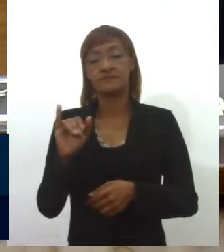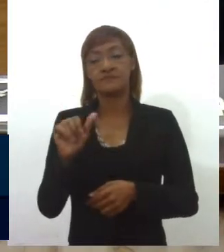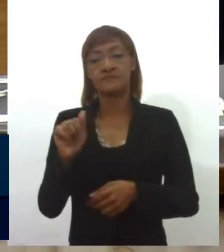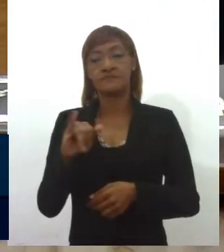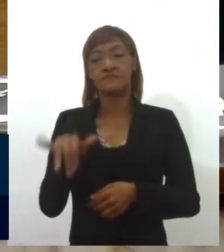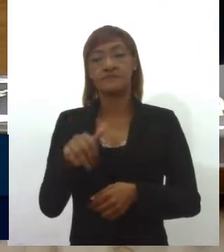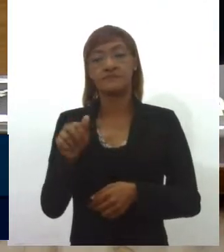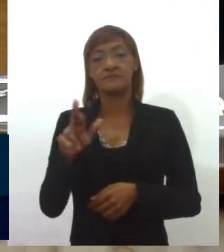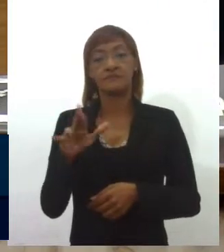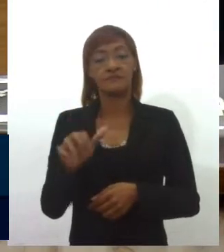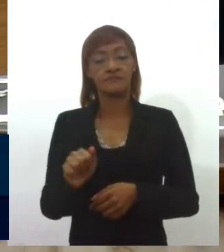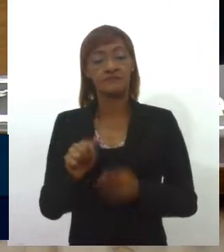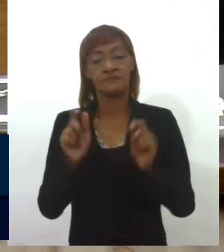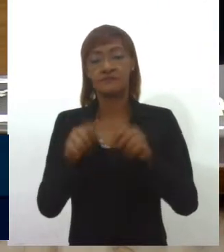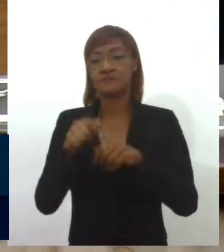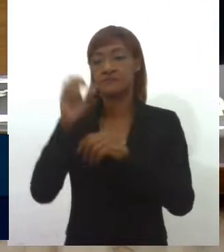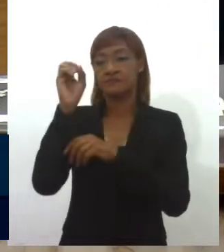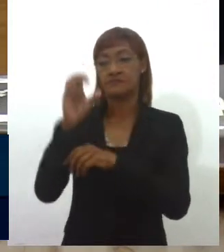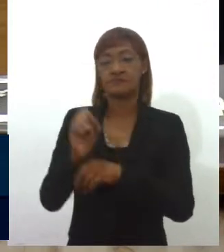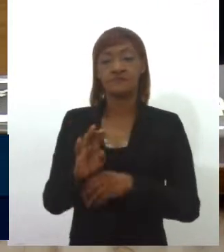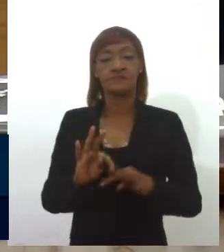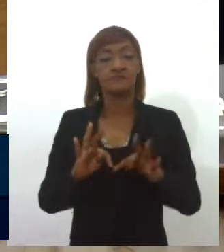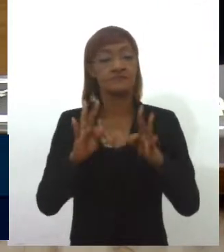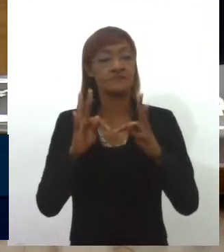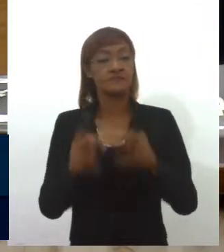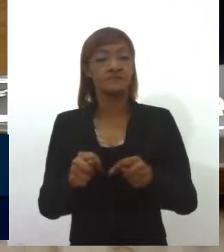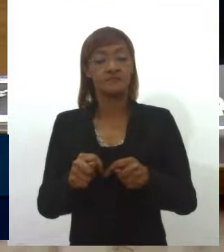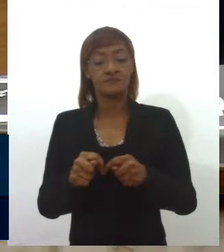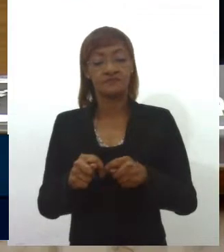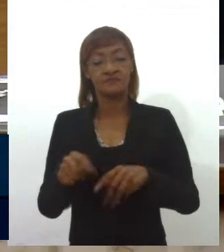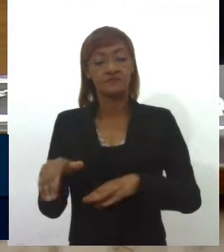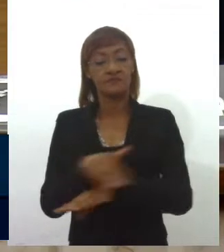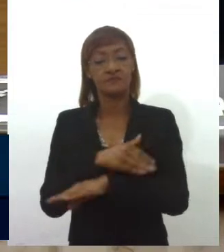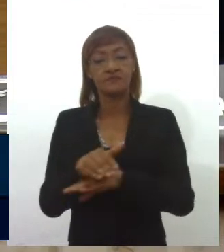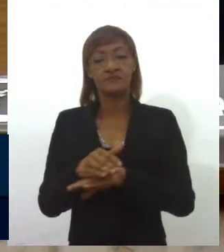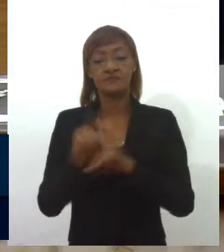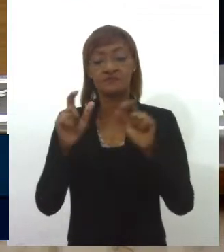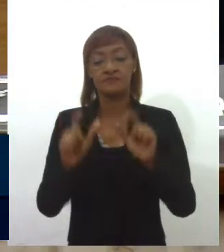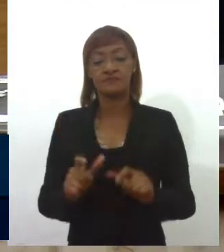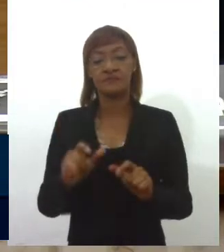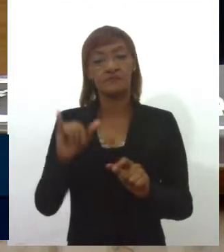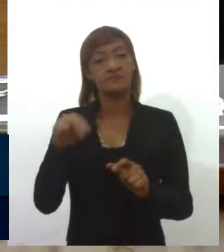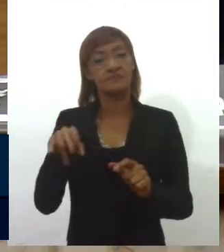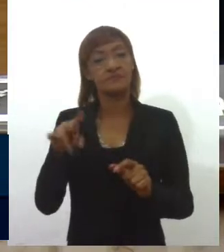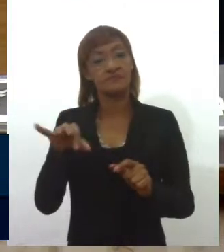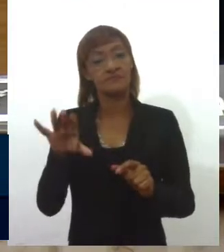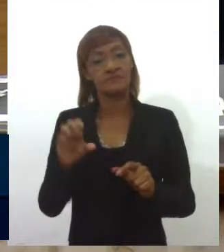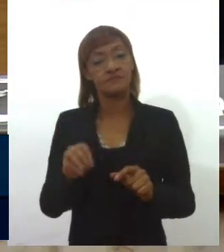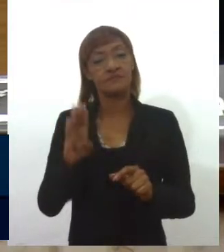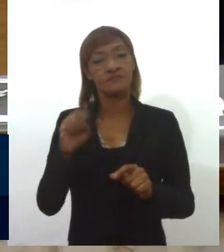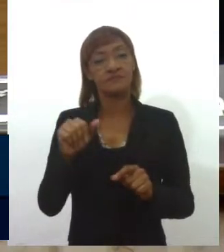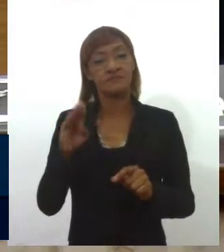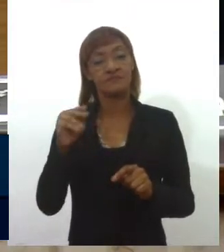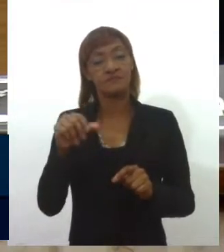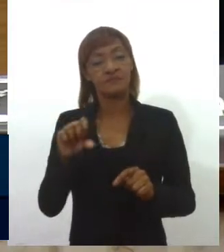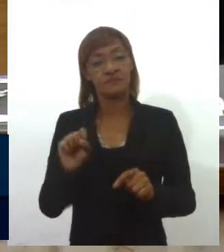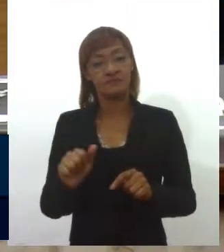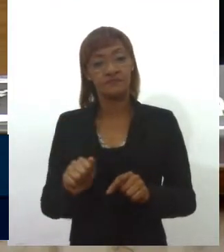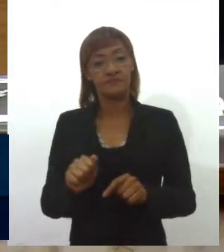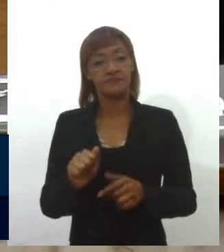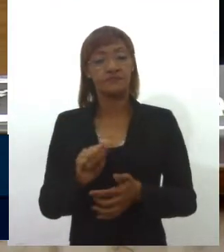Sinalização em toda a rodovia Inácio Barbosa. Antiga rodovia José Sarney,